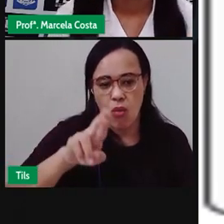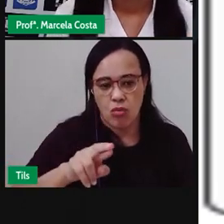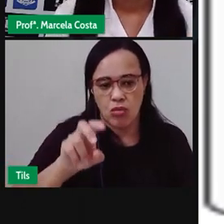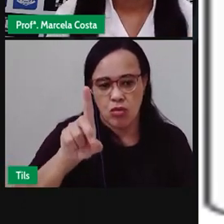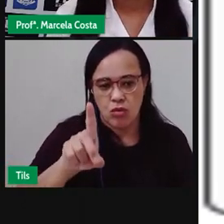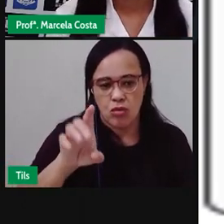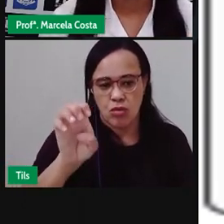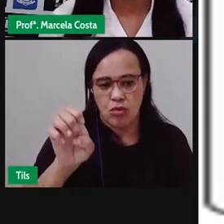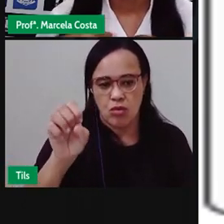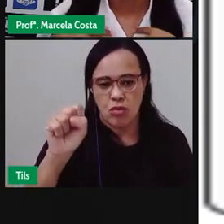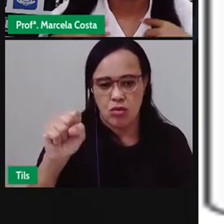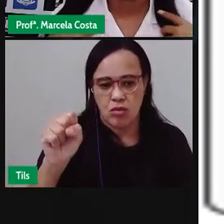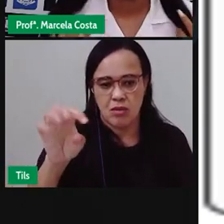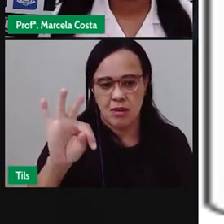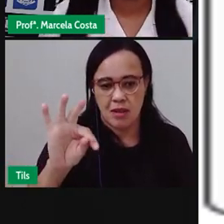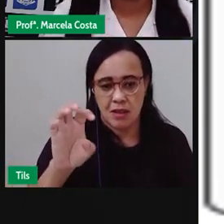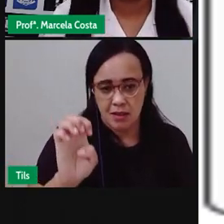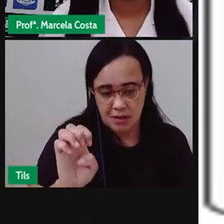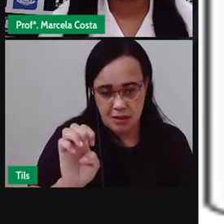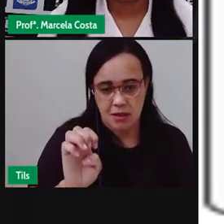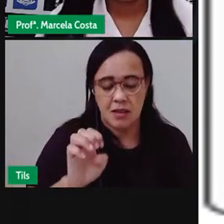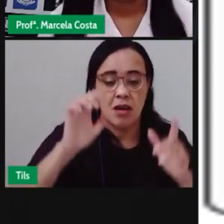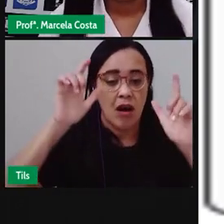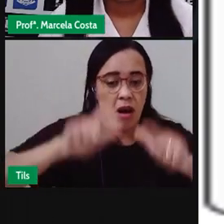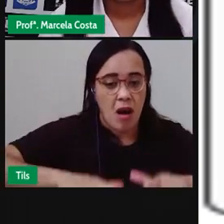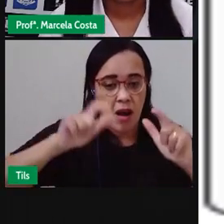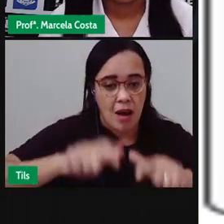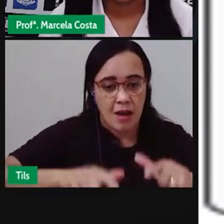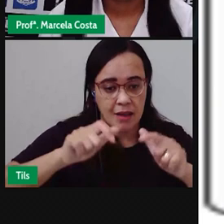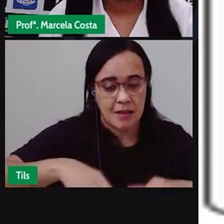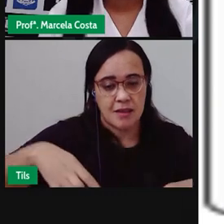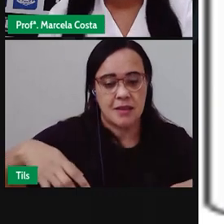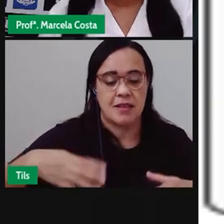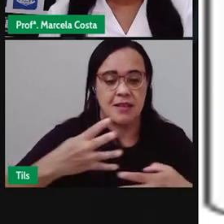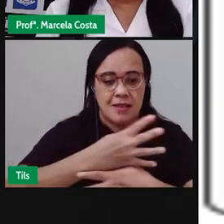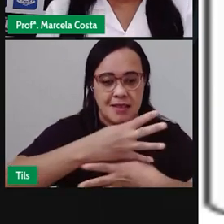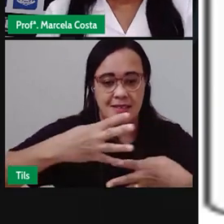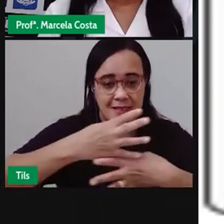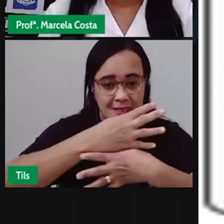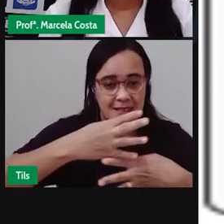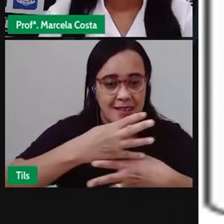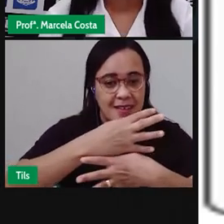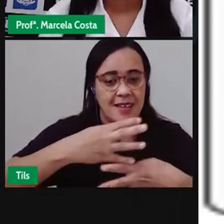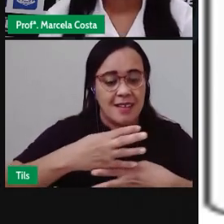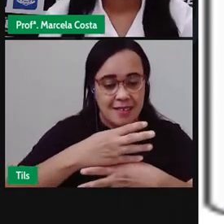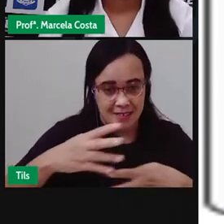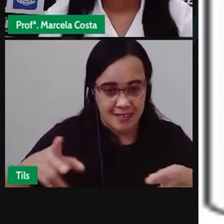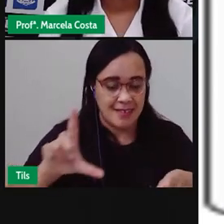Onde a nossa cidade está inserida Olha